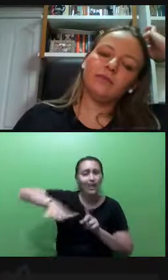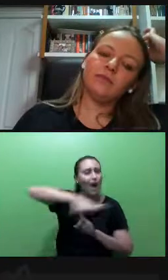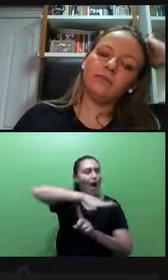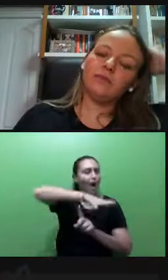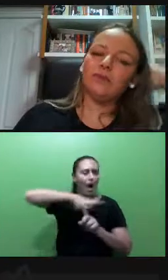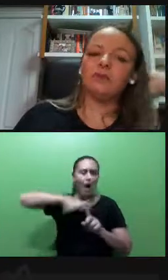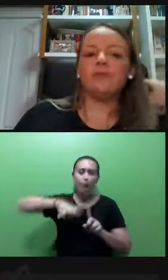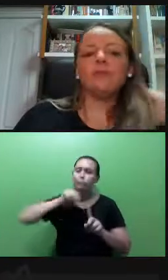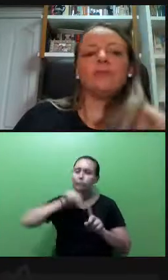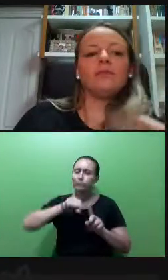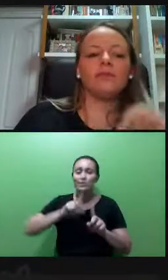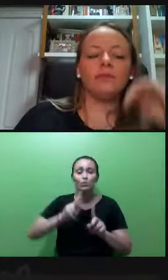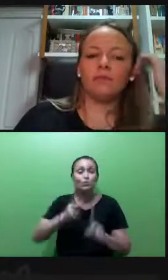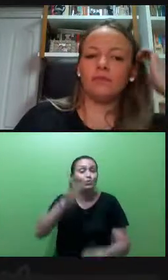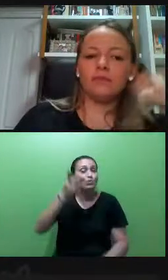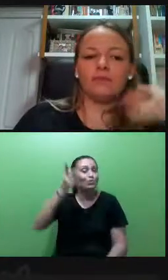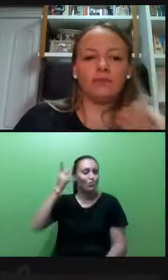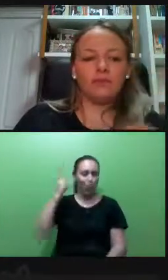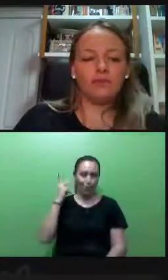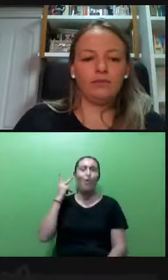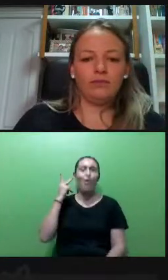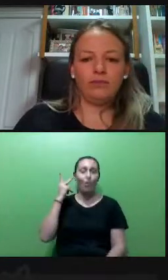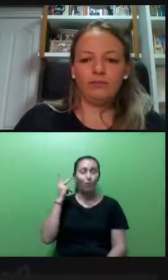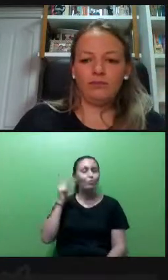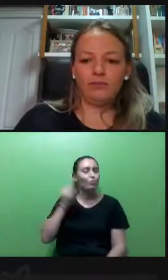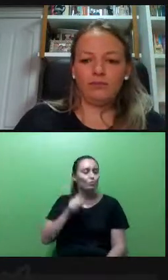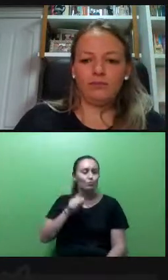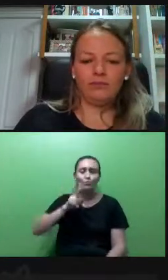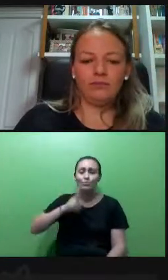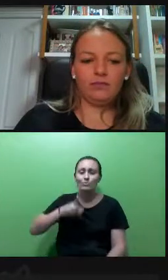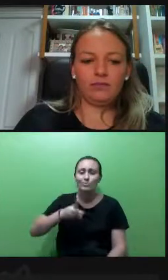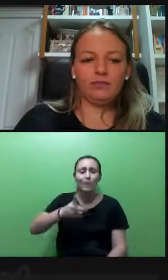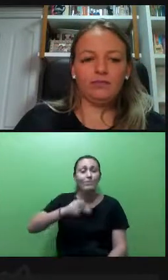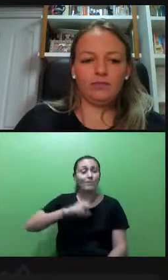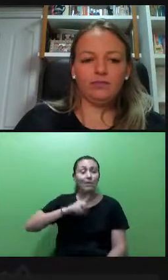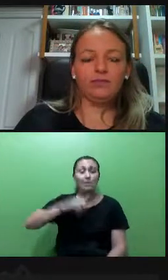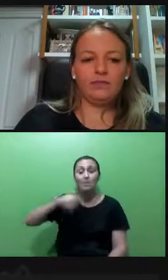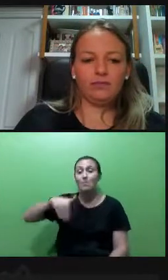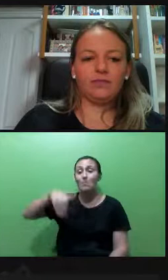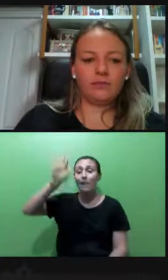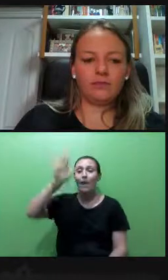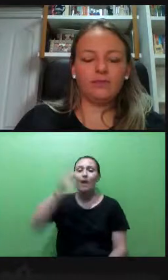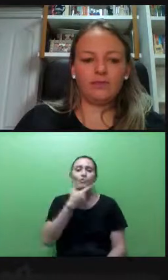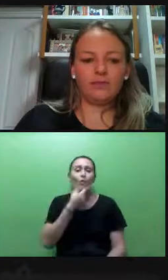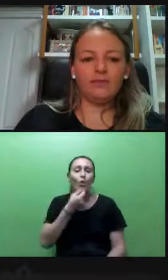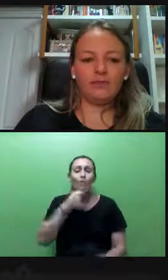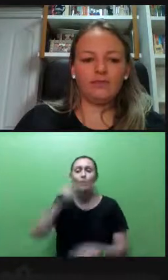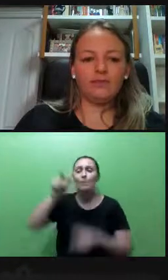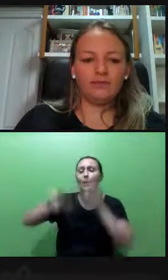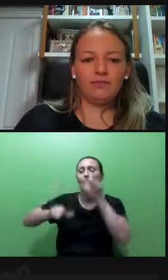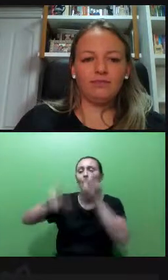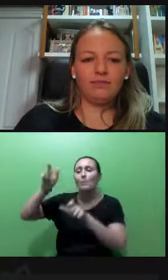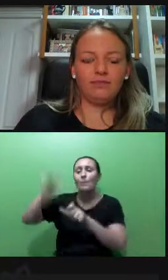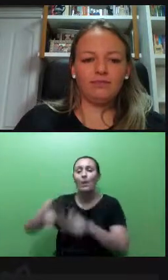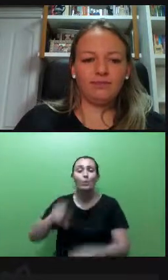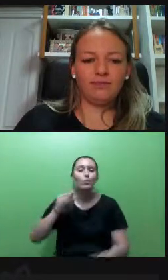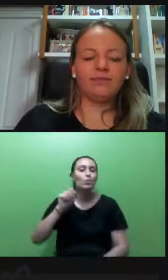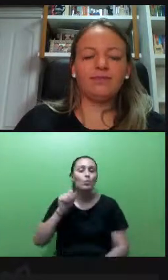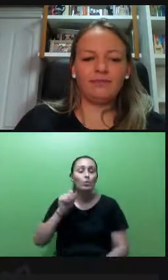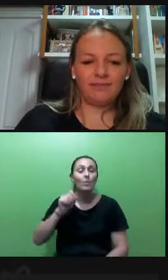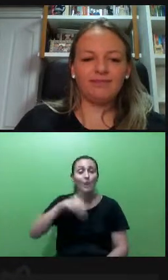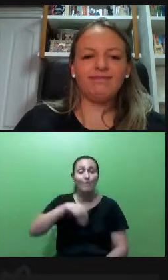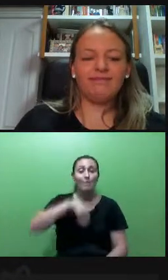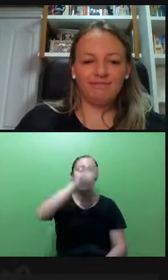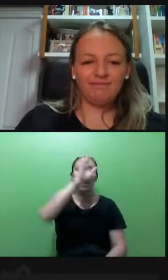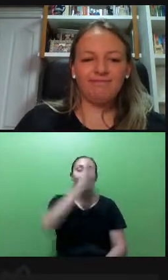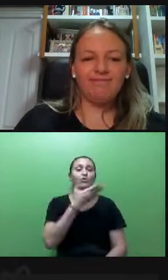histórica, faz com que a gente sempre tenha muito mais homens alcançando os espaços de poder do que mulheres. Muito mais brancos alcançando os espaços